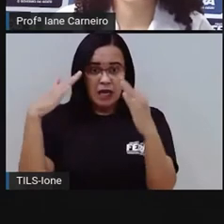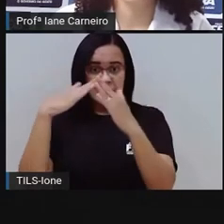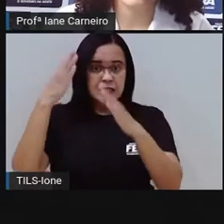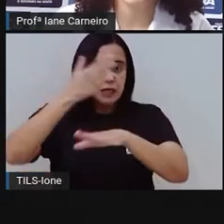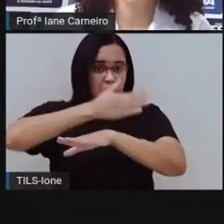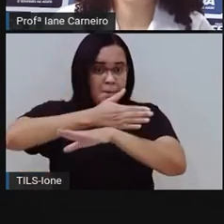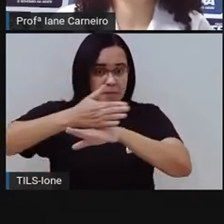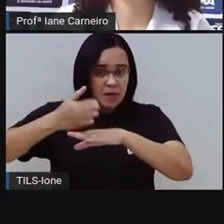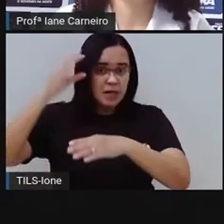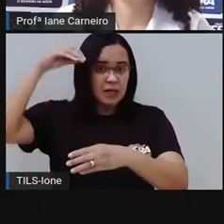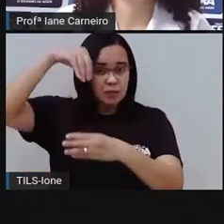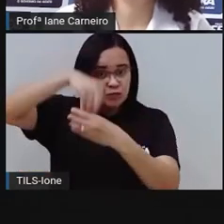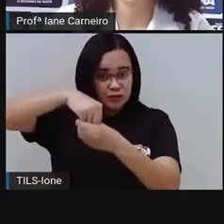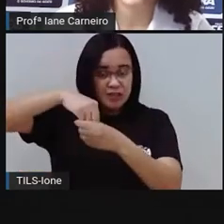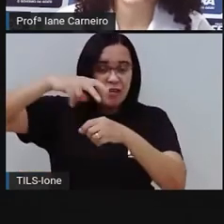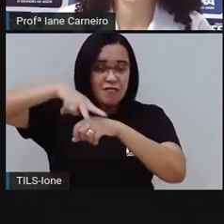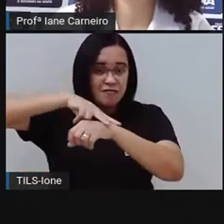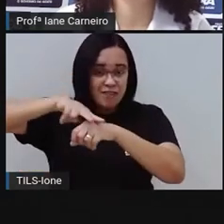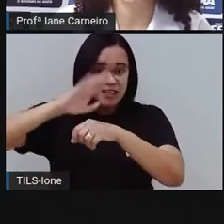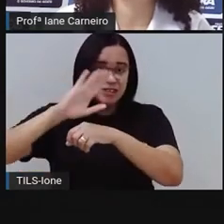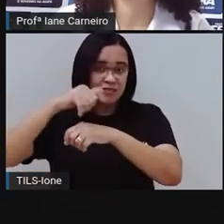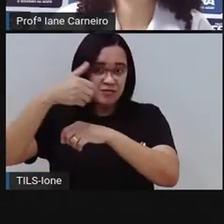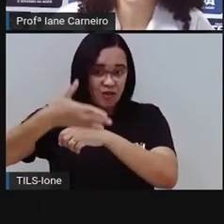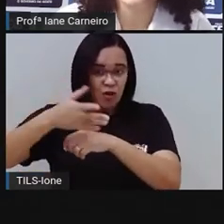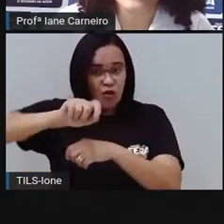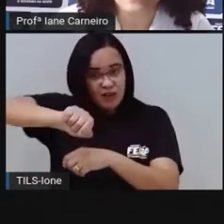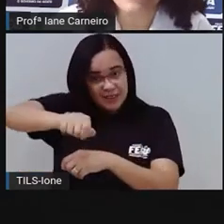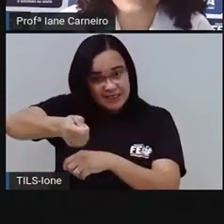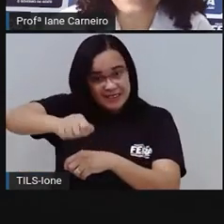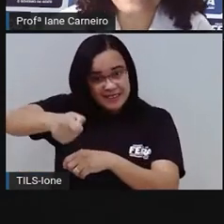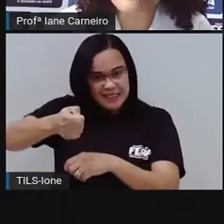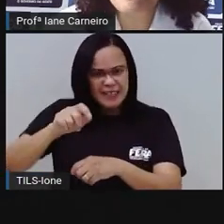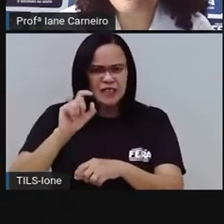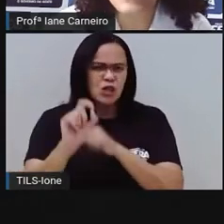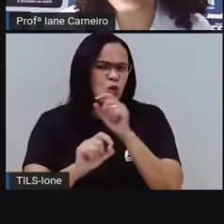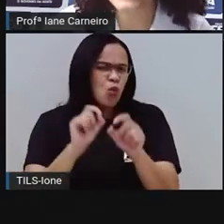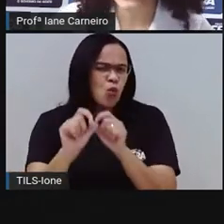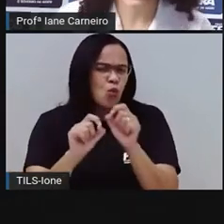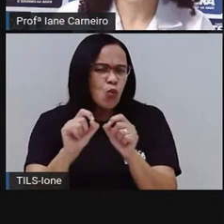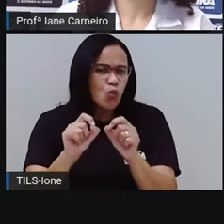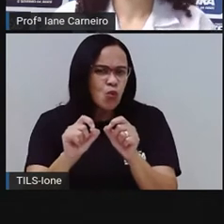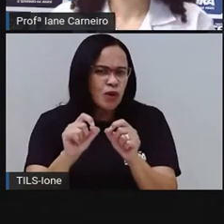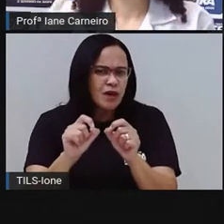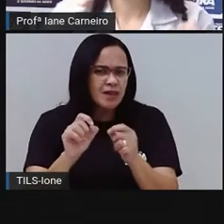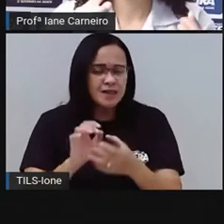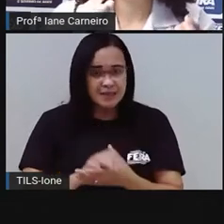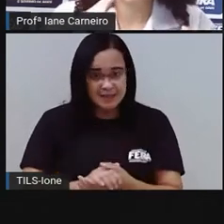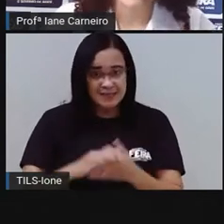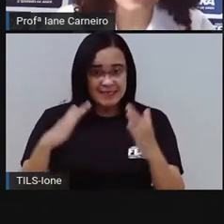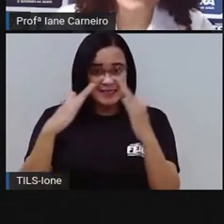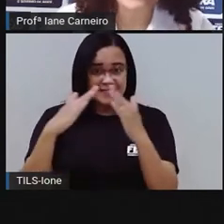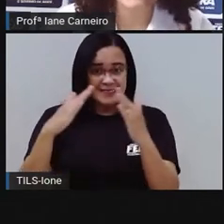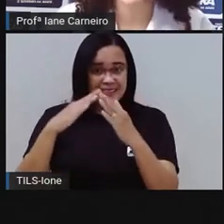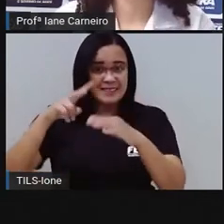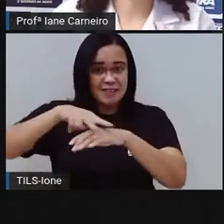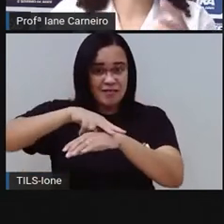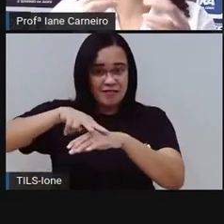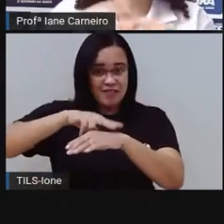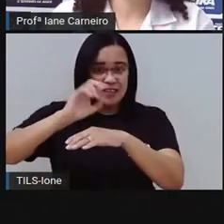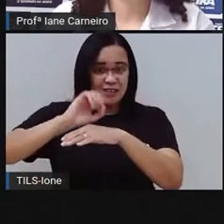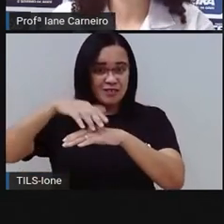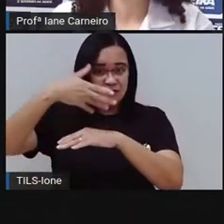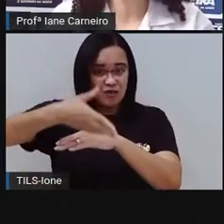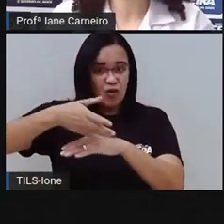dentro, verde por fora, trancada e inundada. O que é que é? O que será? Casinha verde por fora,